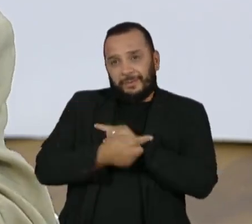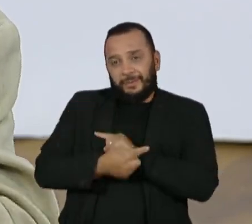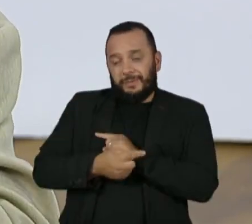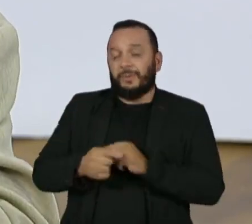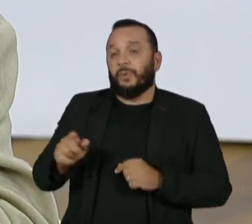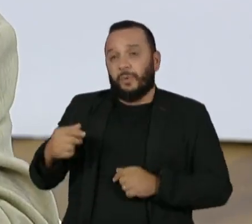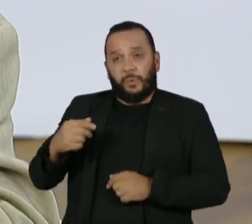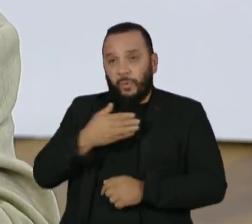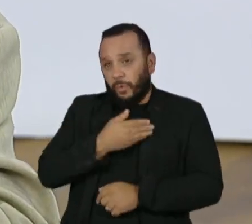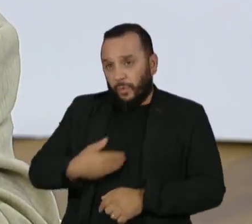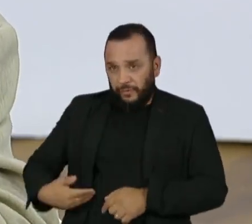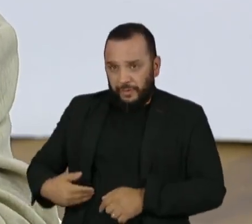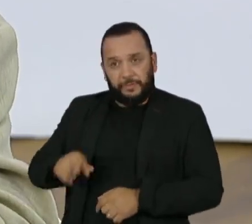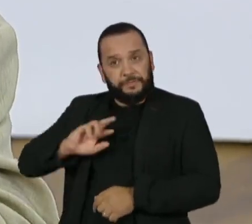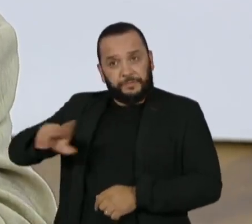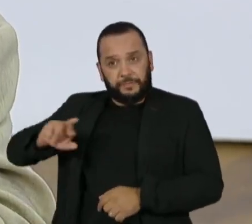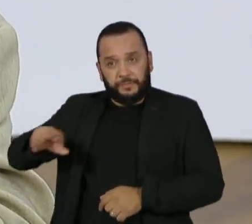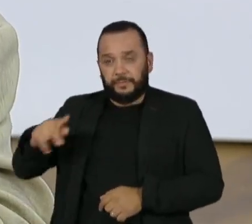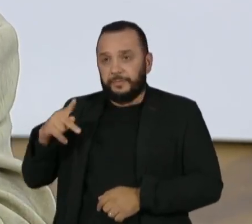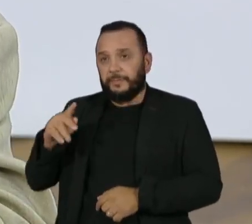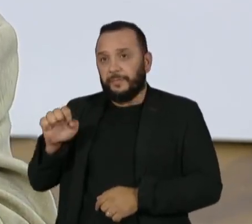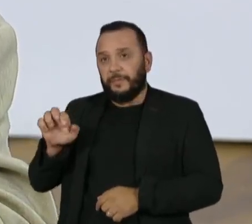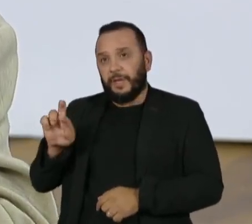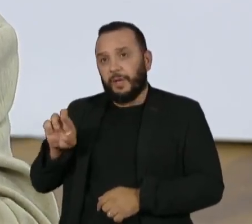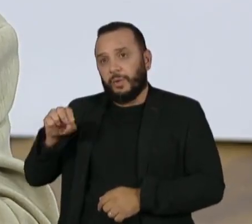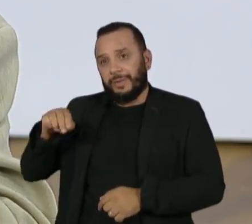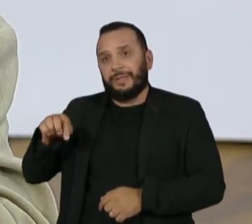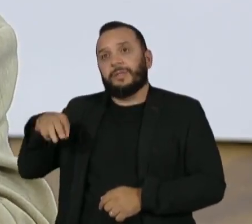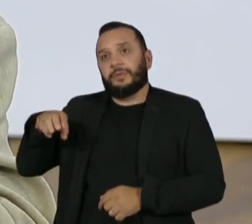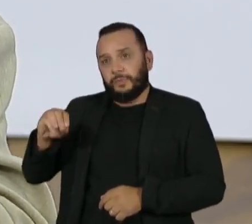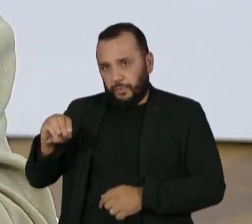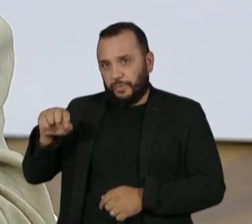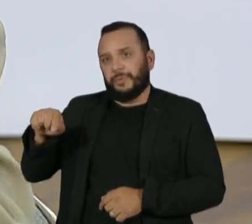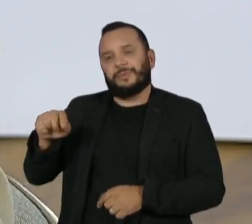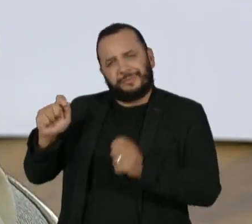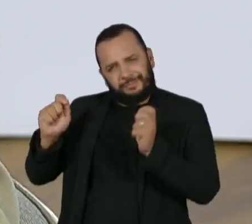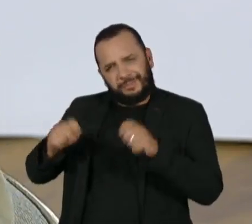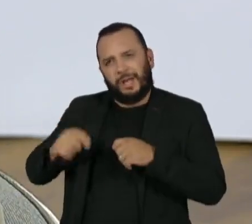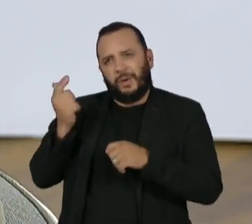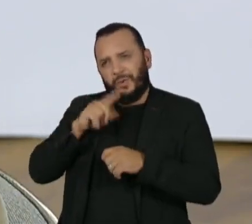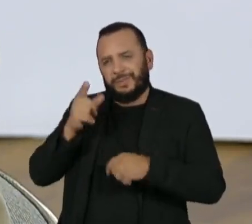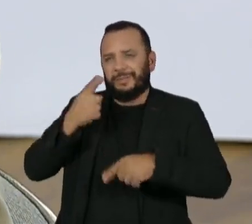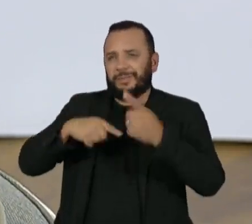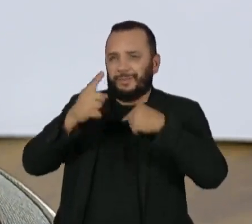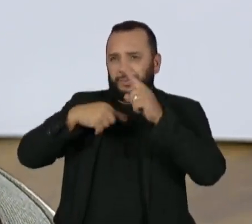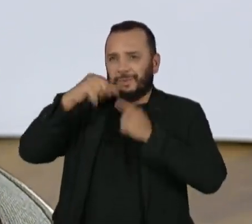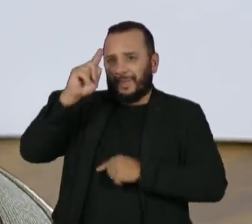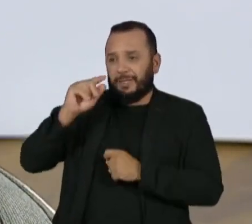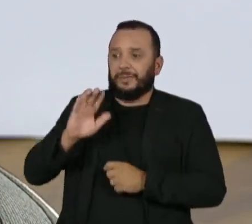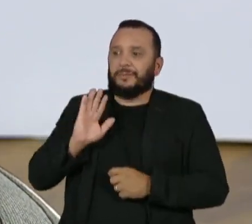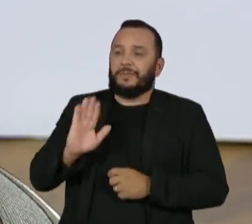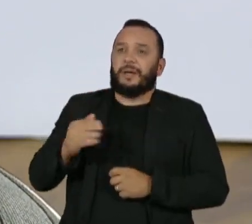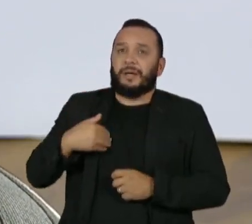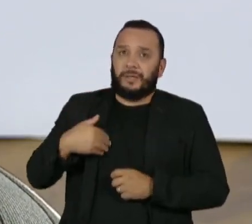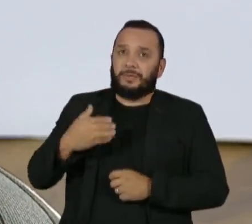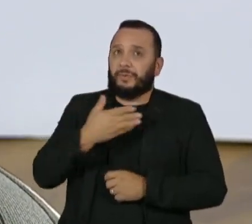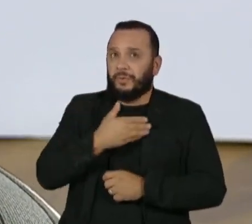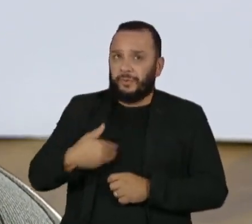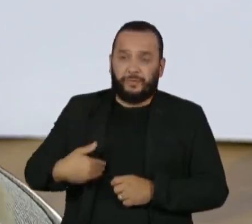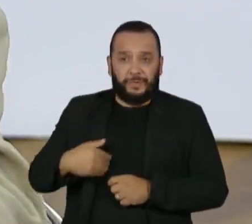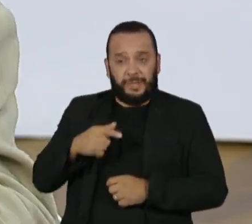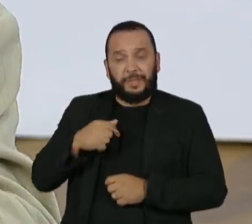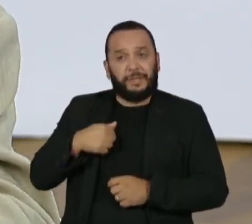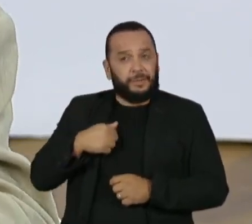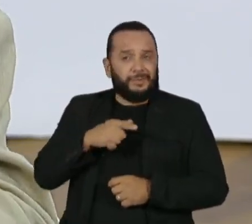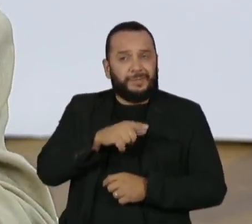peronista ter sucesso. Agora, o problema é que esse governo não peronista, assim, muito peculiar,